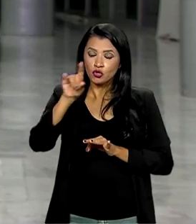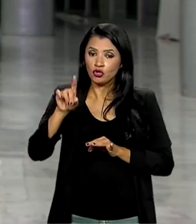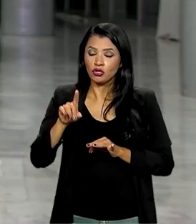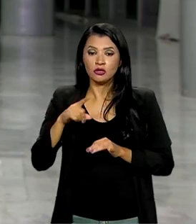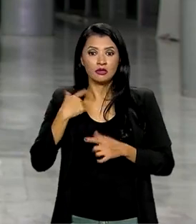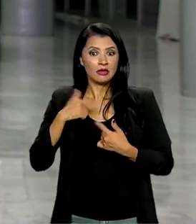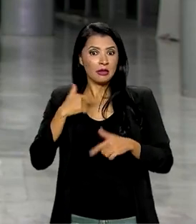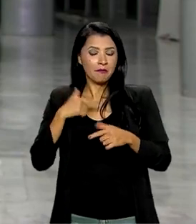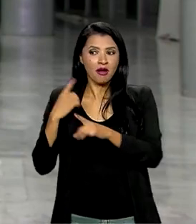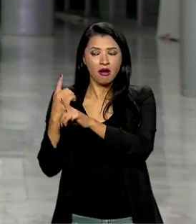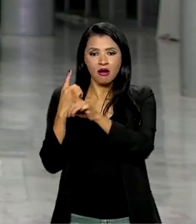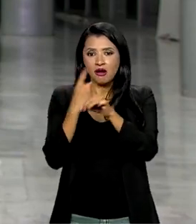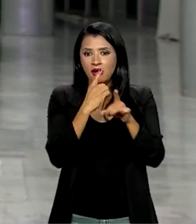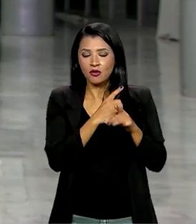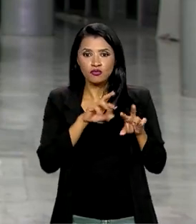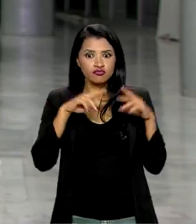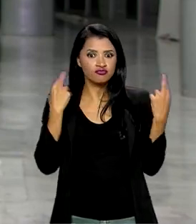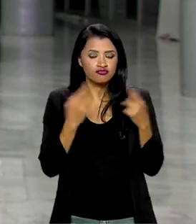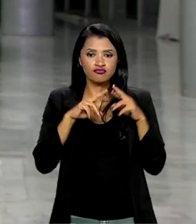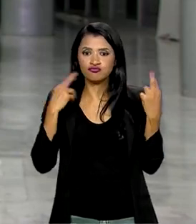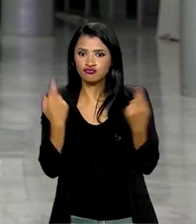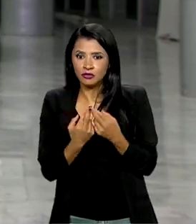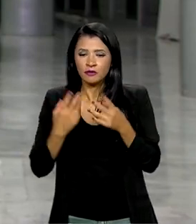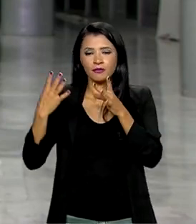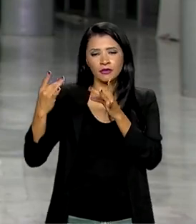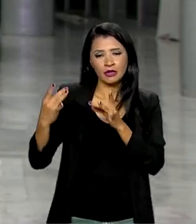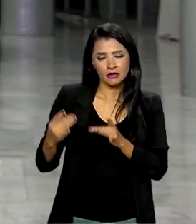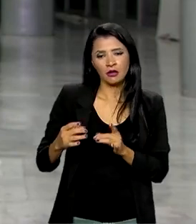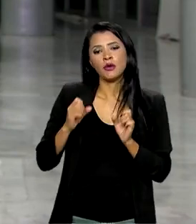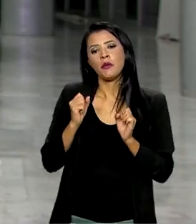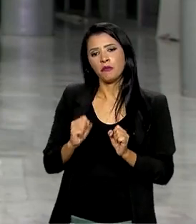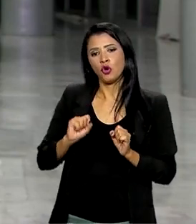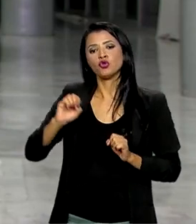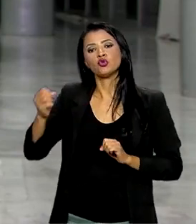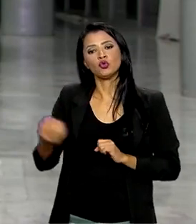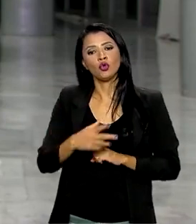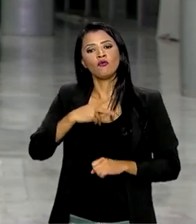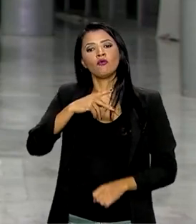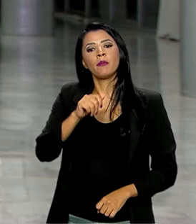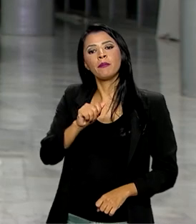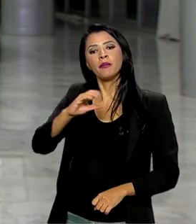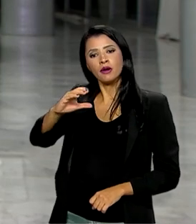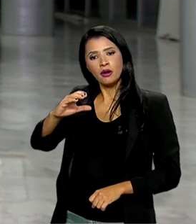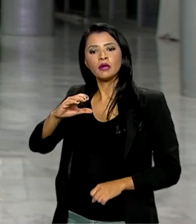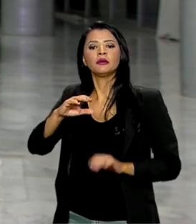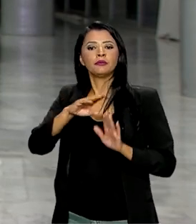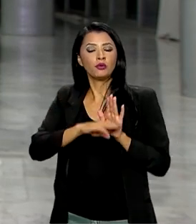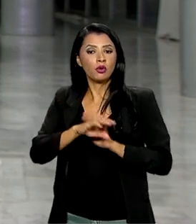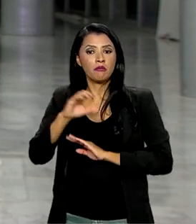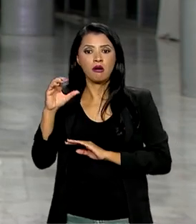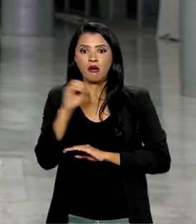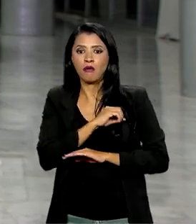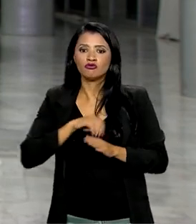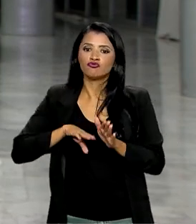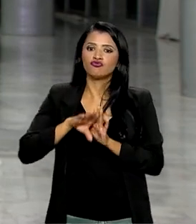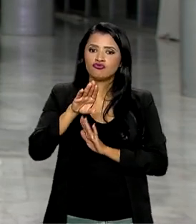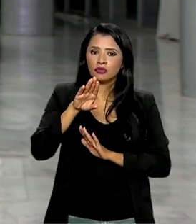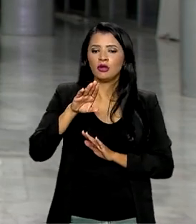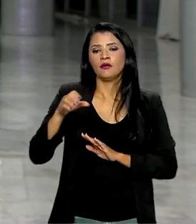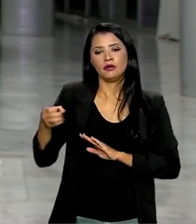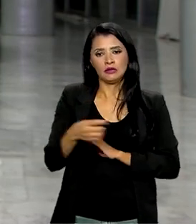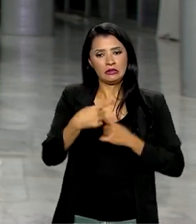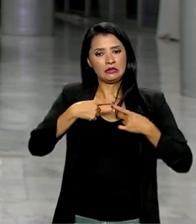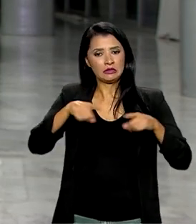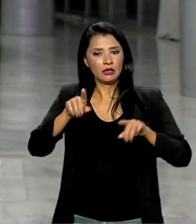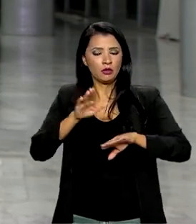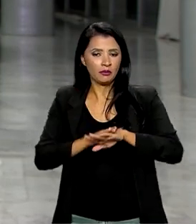muitos encontros, reuniões e detalhes do que pode ser o novo PAC, o programa de aceleração do crescimento, que vai ser lançado